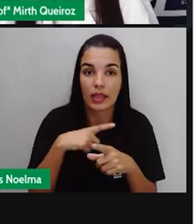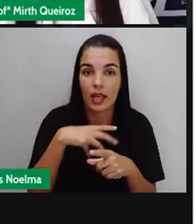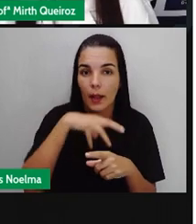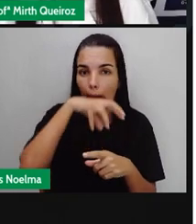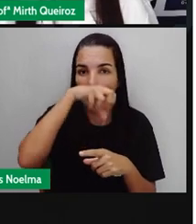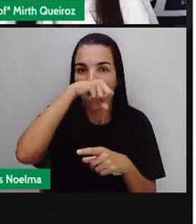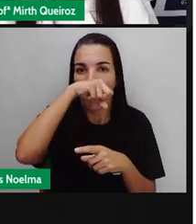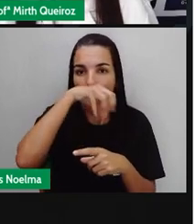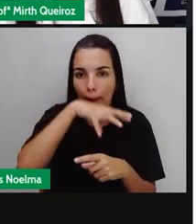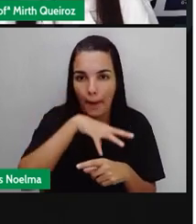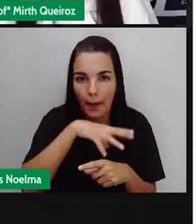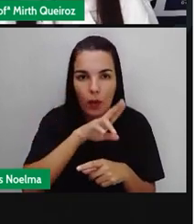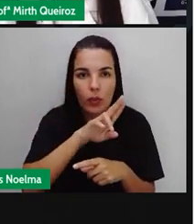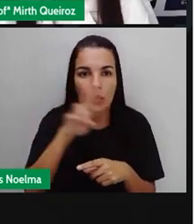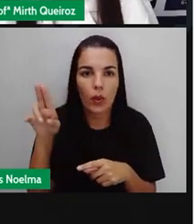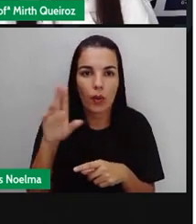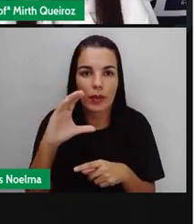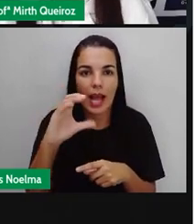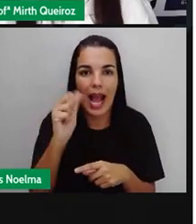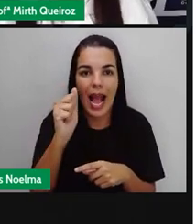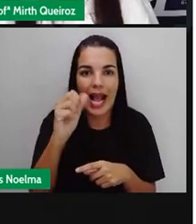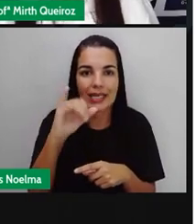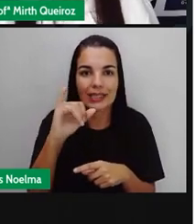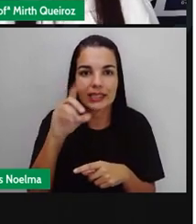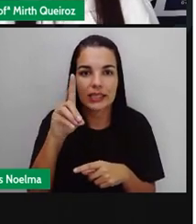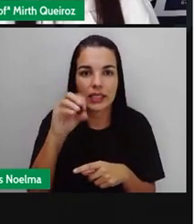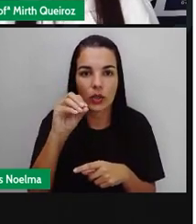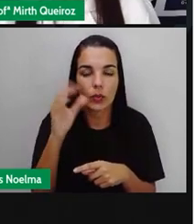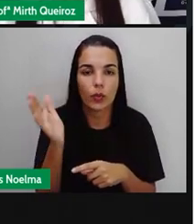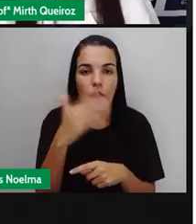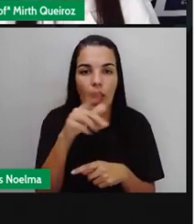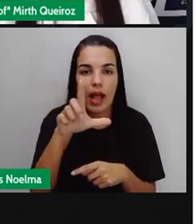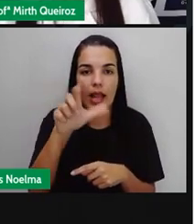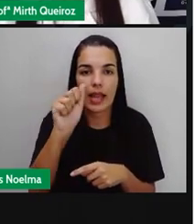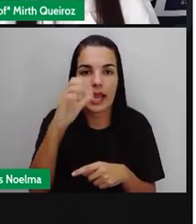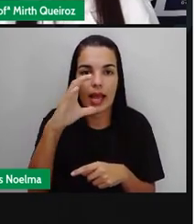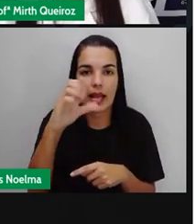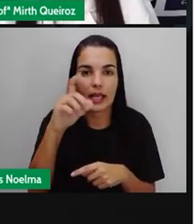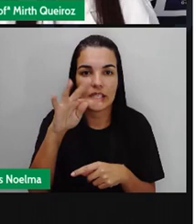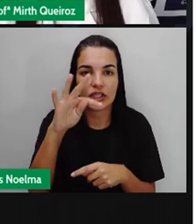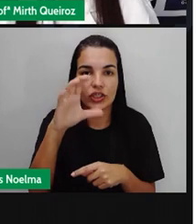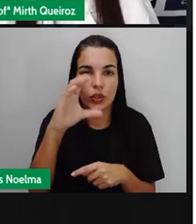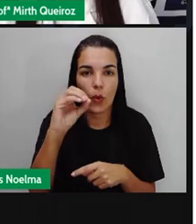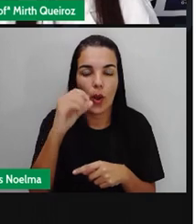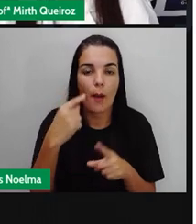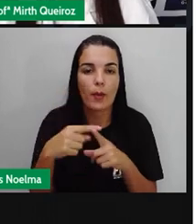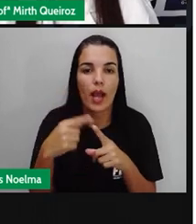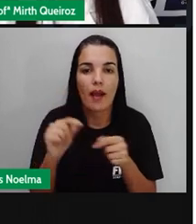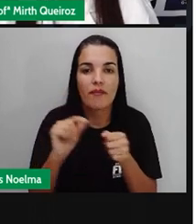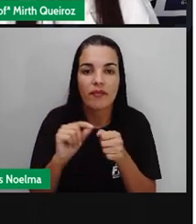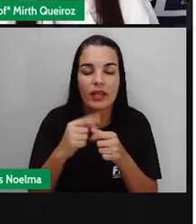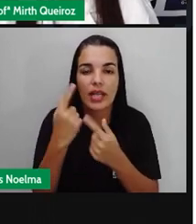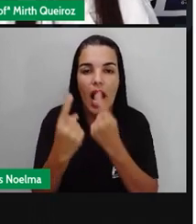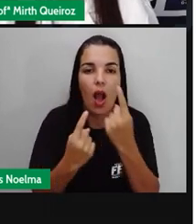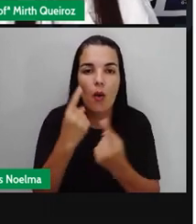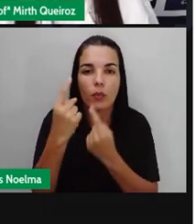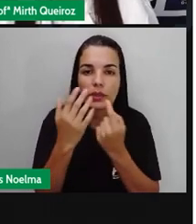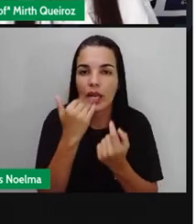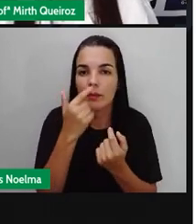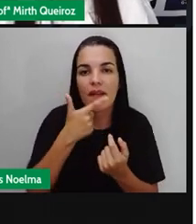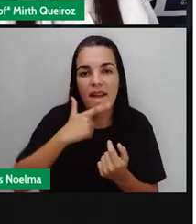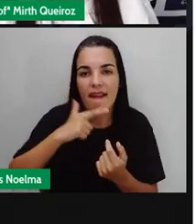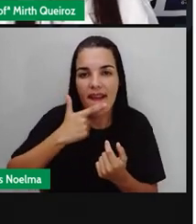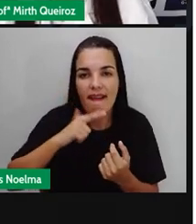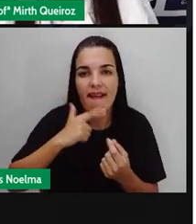produzem um composto que é chamado de ácido láctico. Esse composto é muito utilizado para a produção de alguns alimentos, como é o caso do